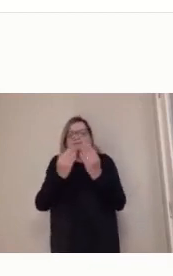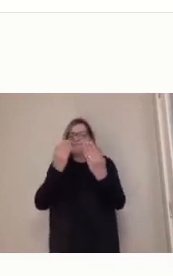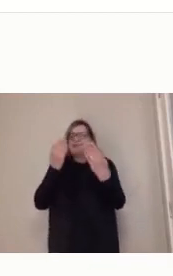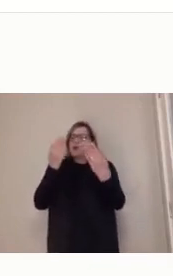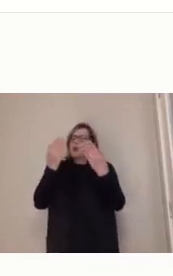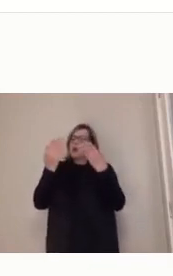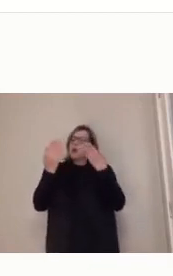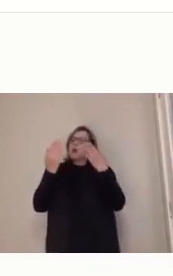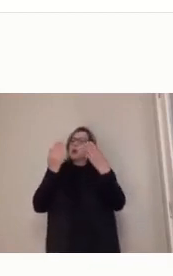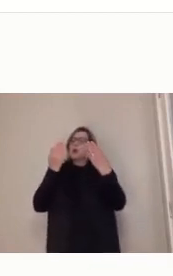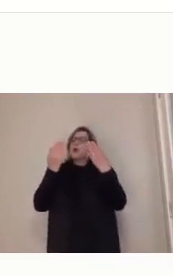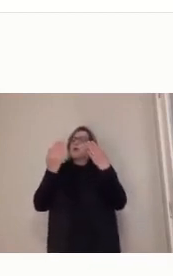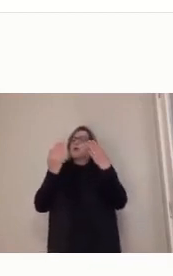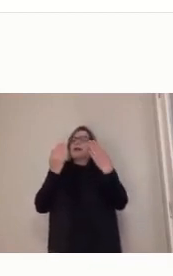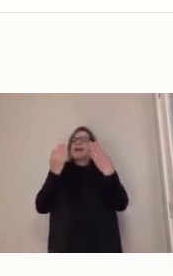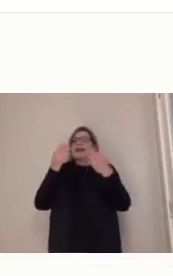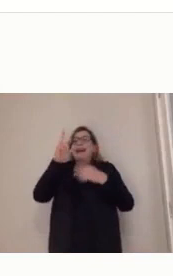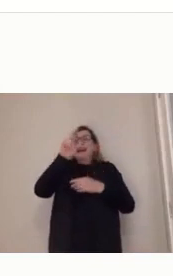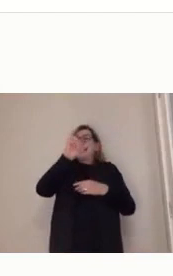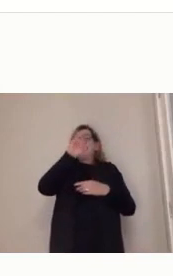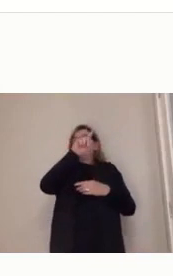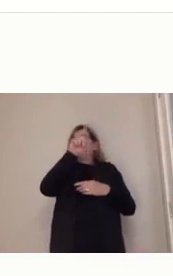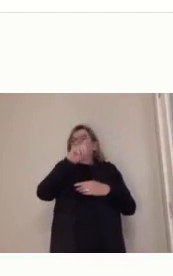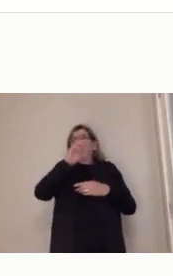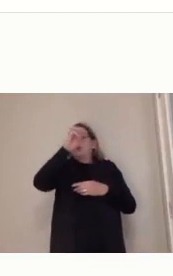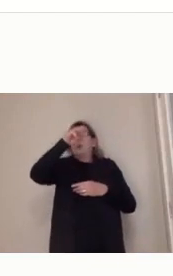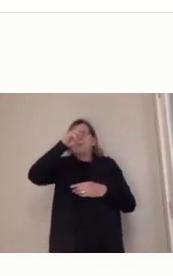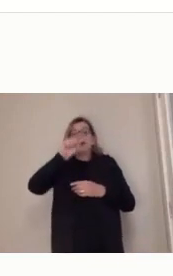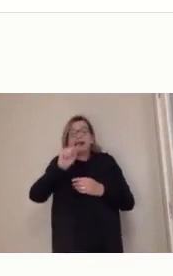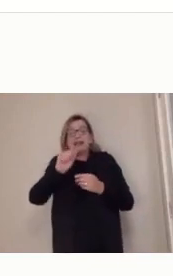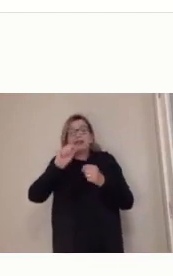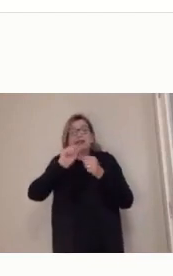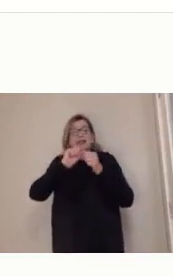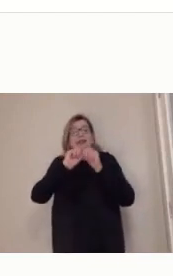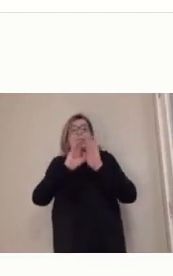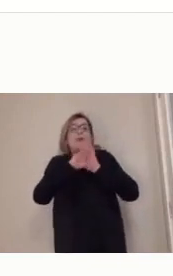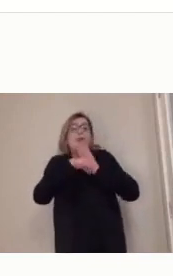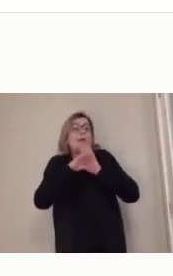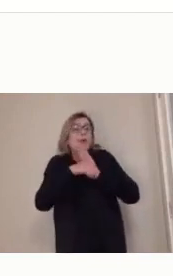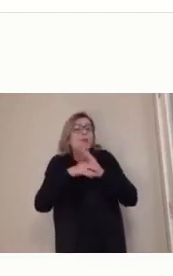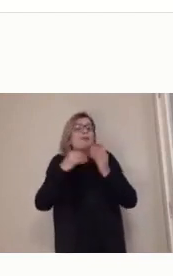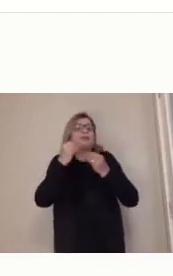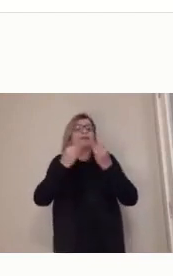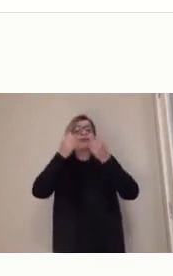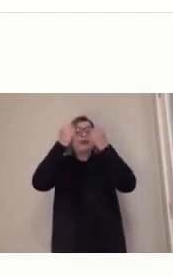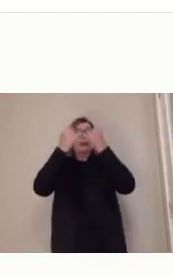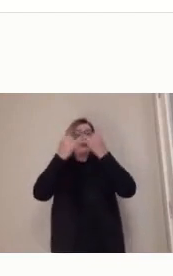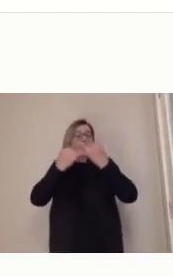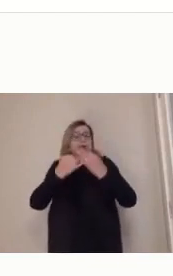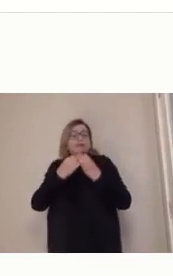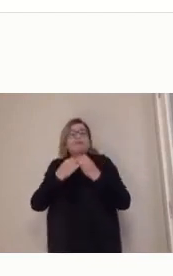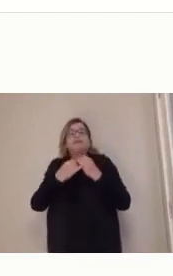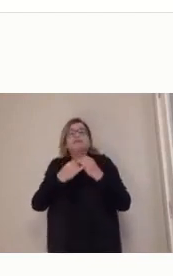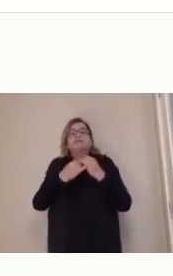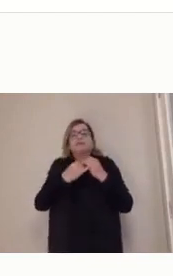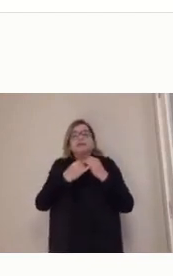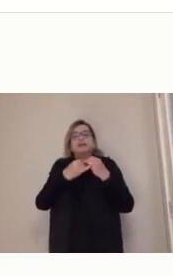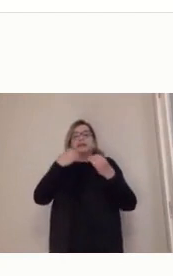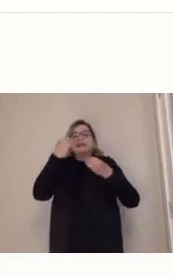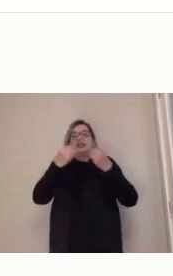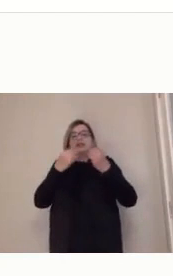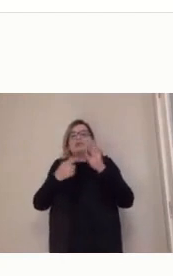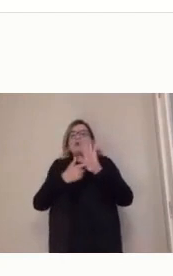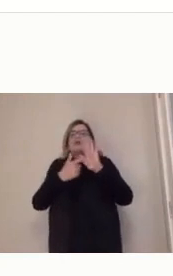biologia e vai construir um conceito, ele vai dizer, é, e traz isso para o conhecimento, ele vai dizer que o